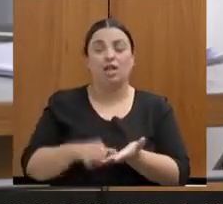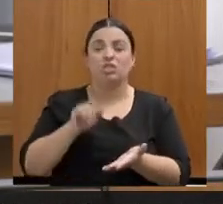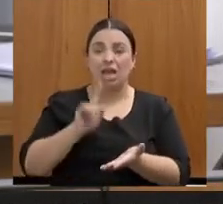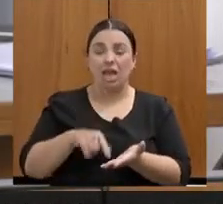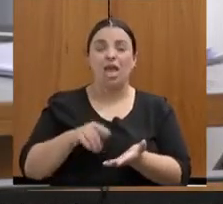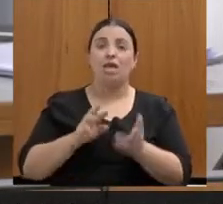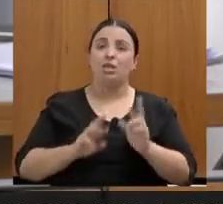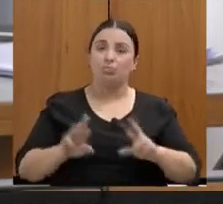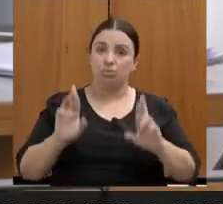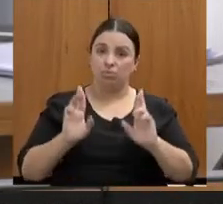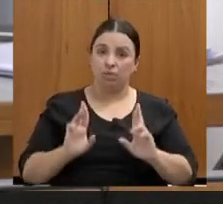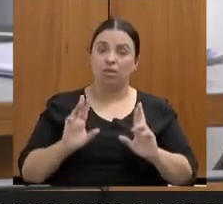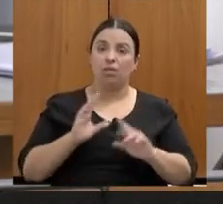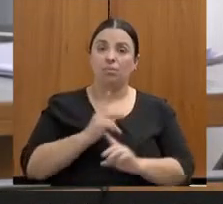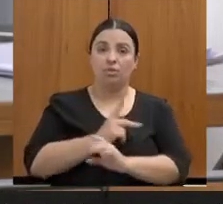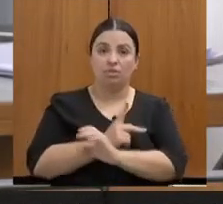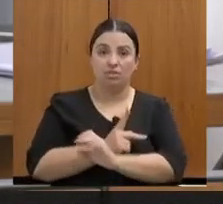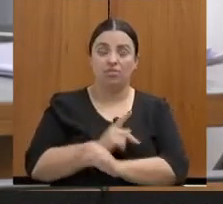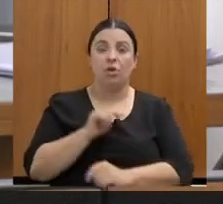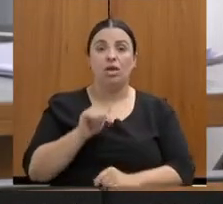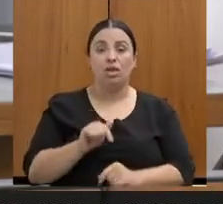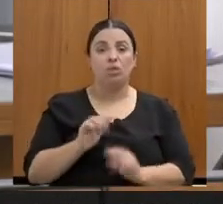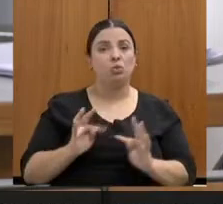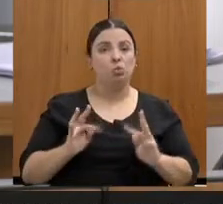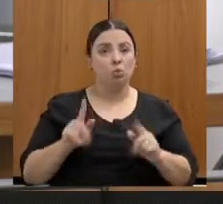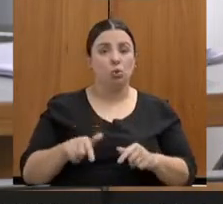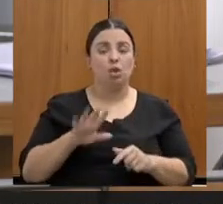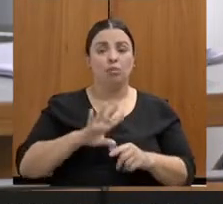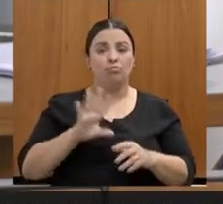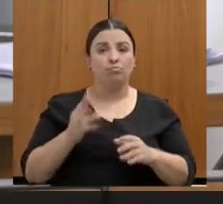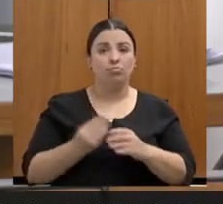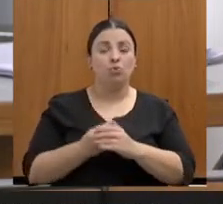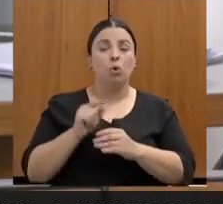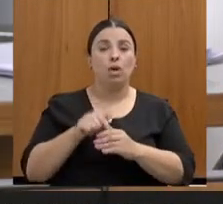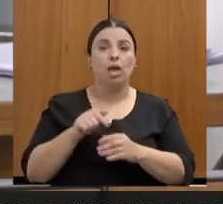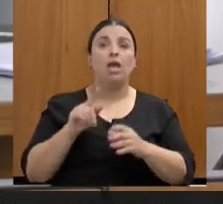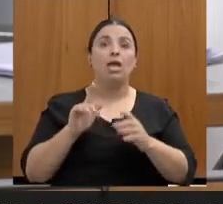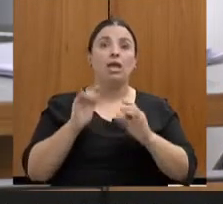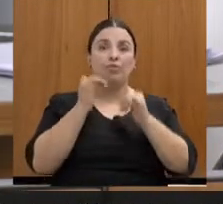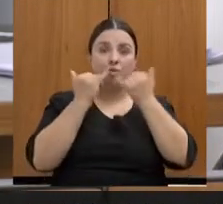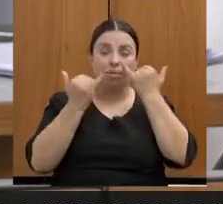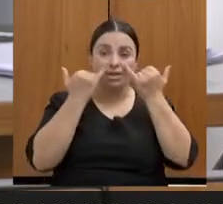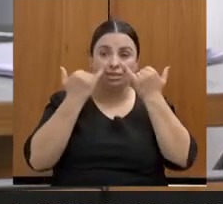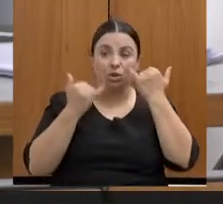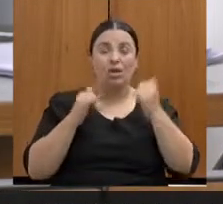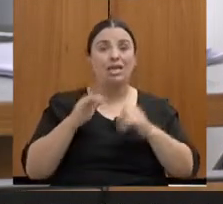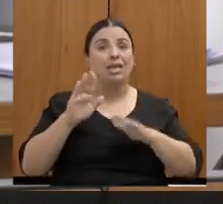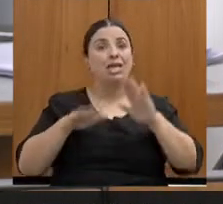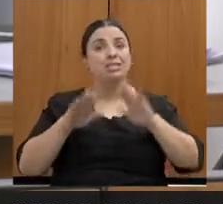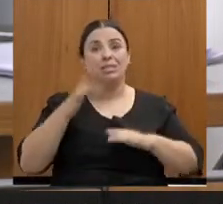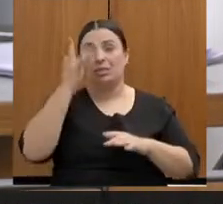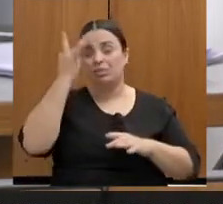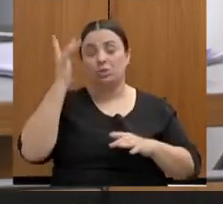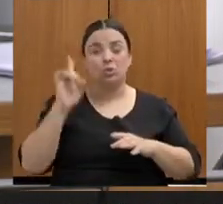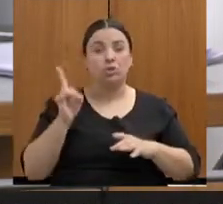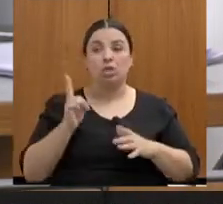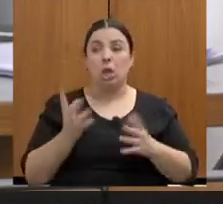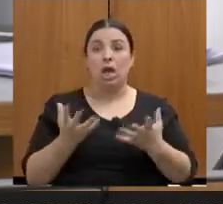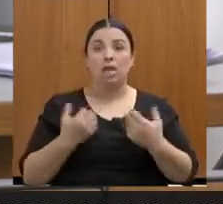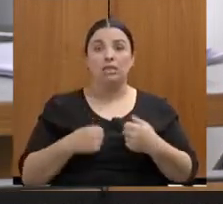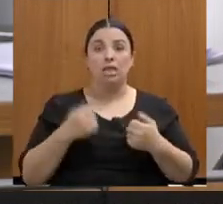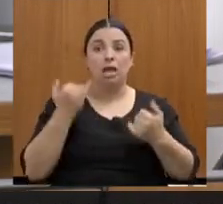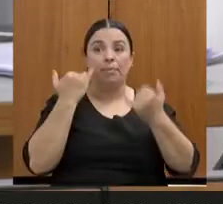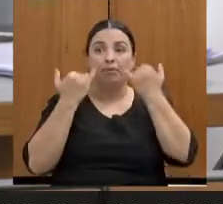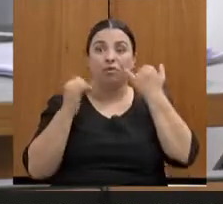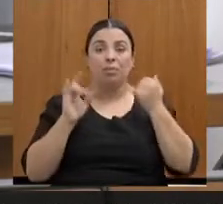culmina nessa informação que, às vezes, nos chega mesmo, trimestralmente pela ouvidoria, dizendo que há uma